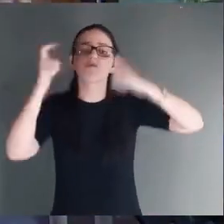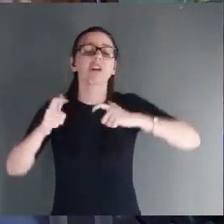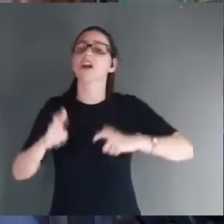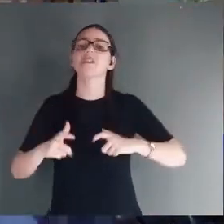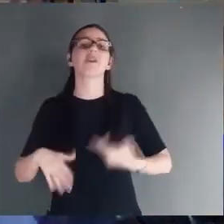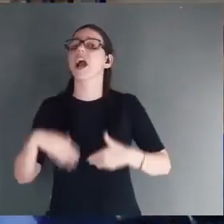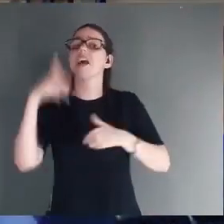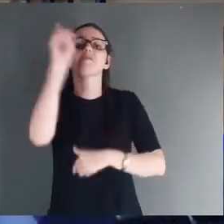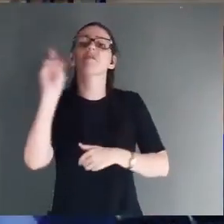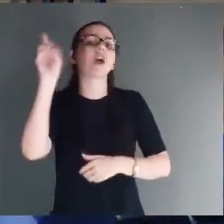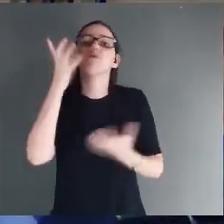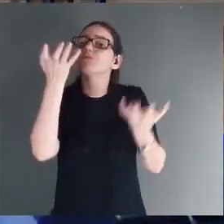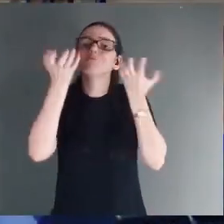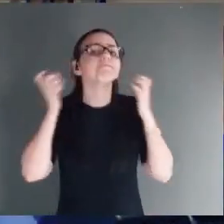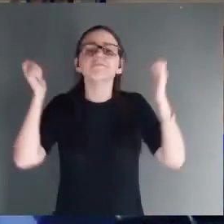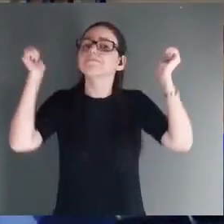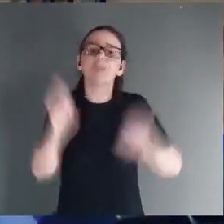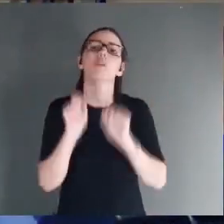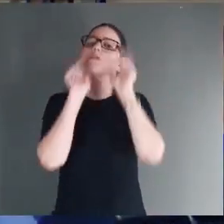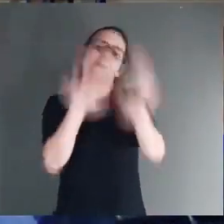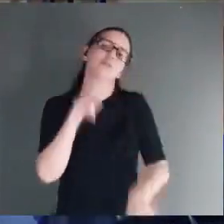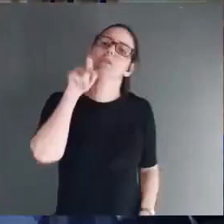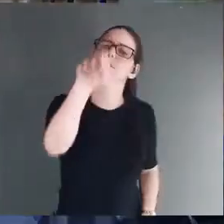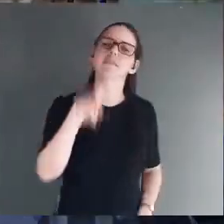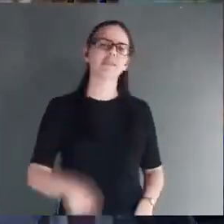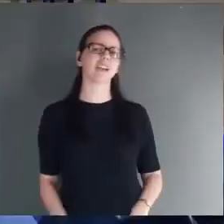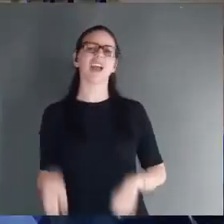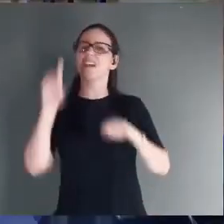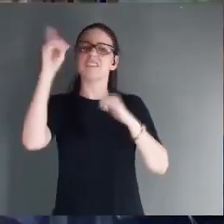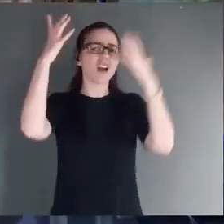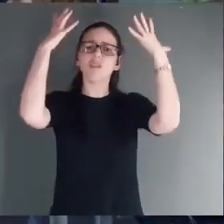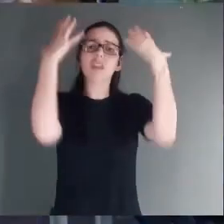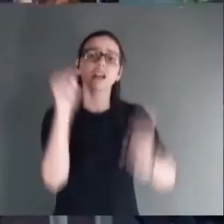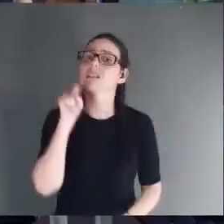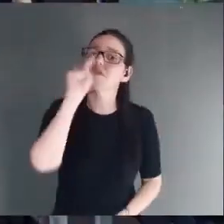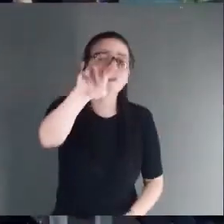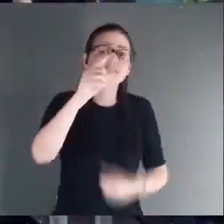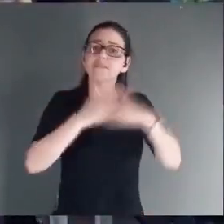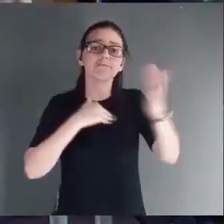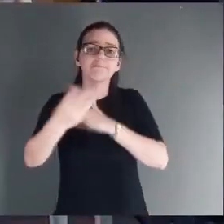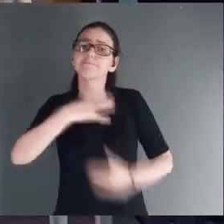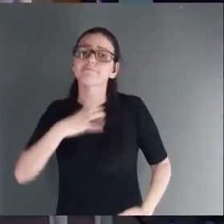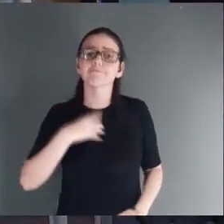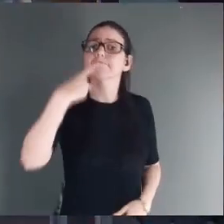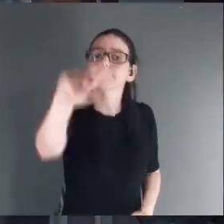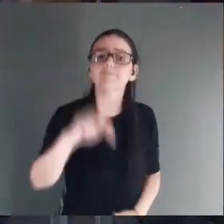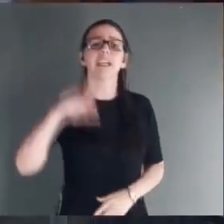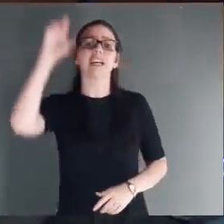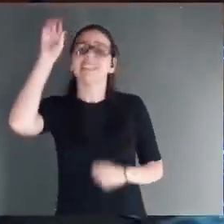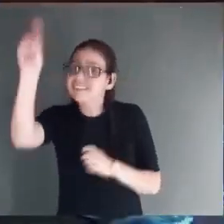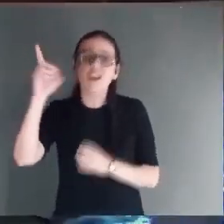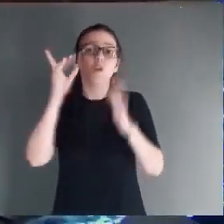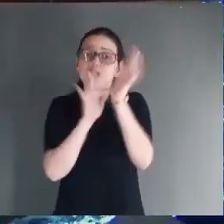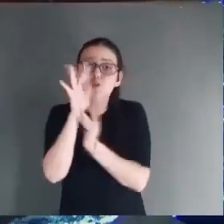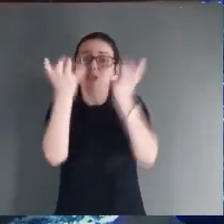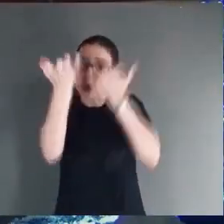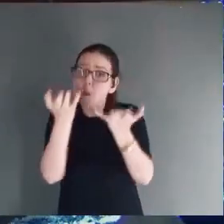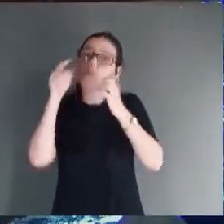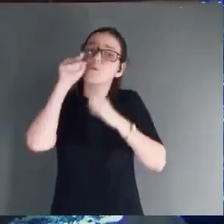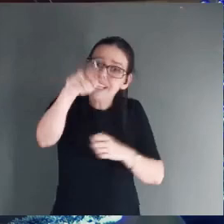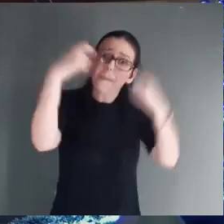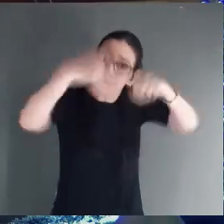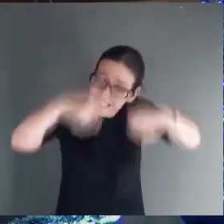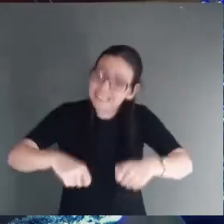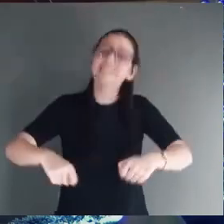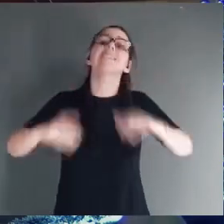Ele te veste em qualquer ocasião. Oh meu Deus. Ele se adequa à sua realidade. Ele é o que você precisa, na hora que